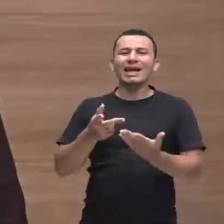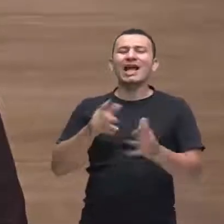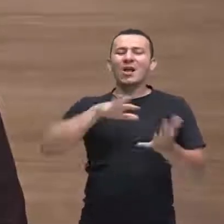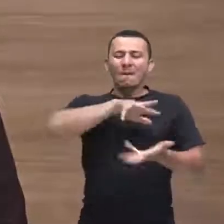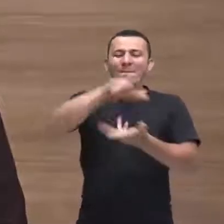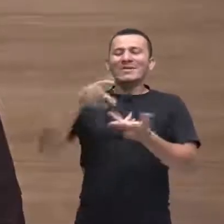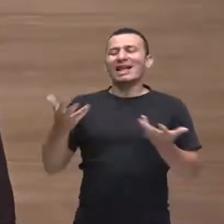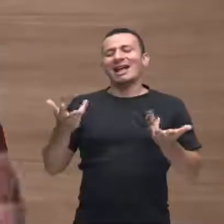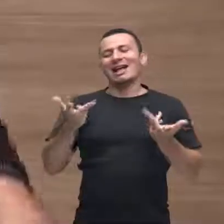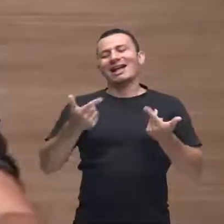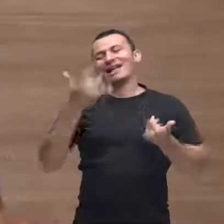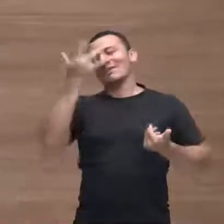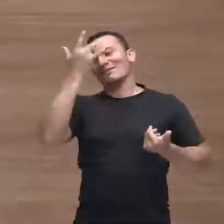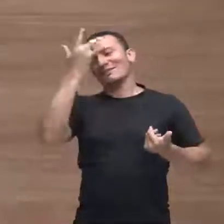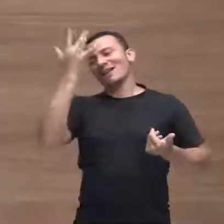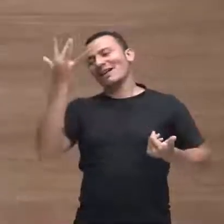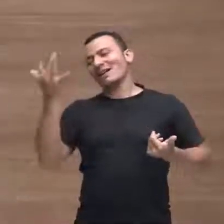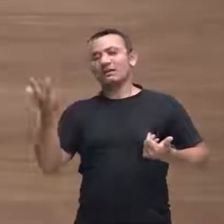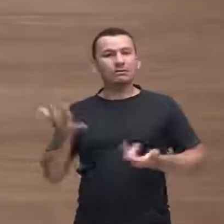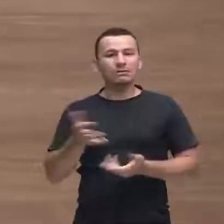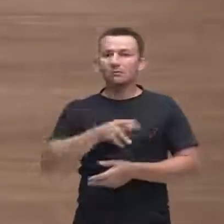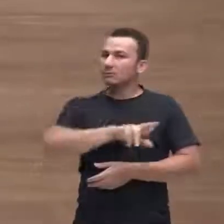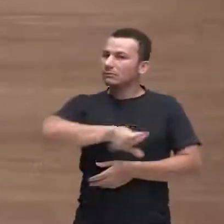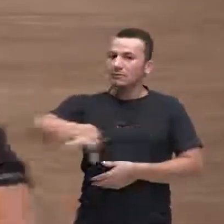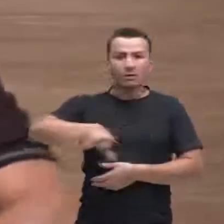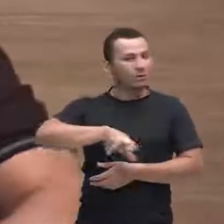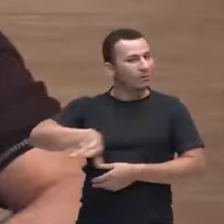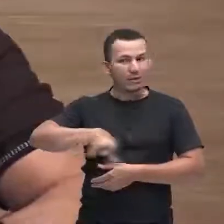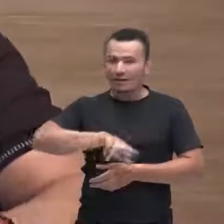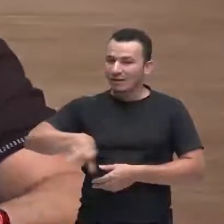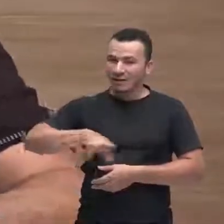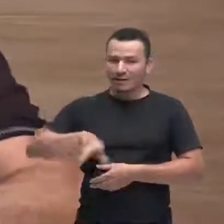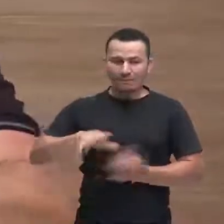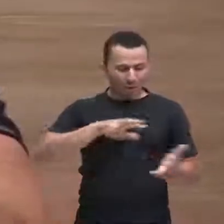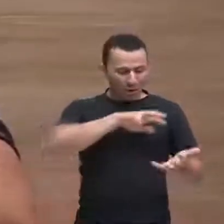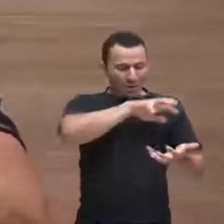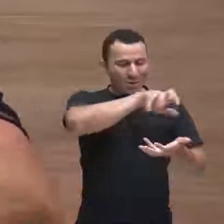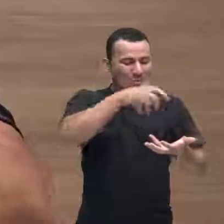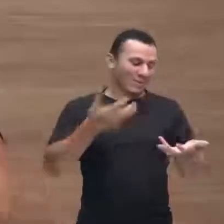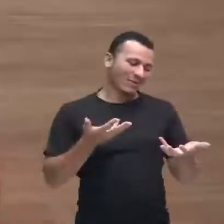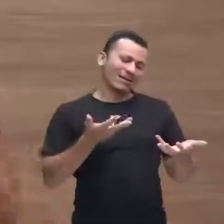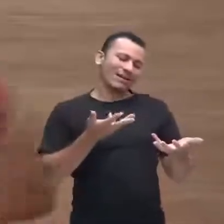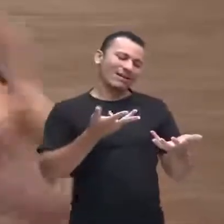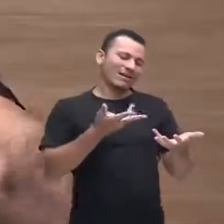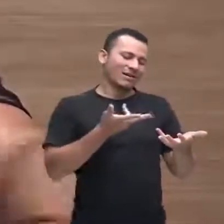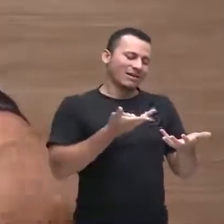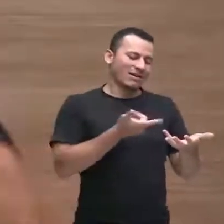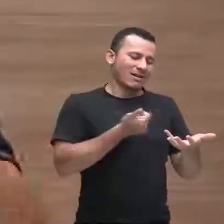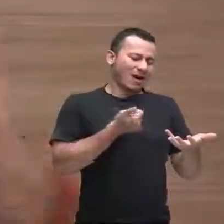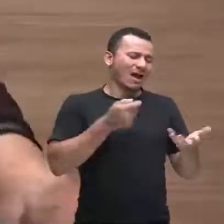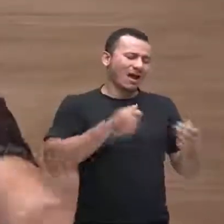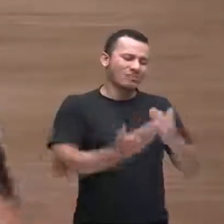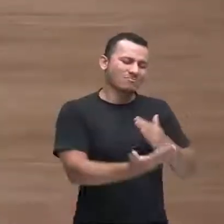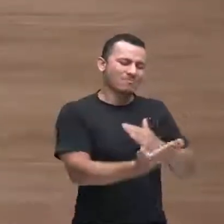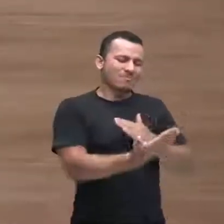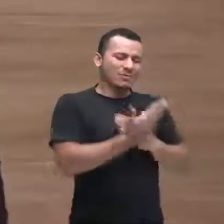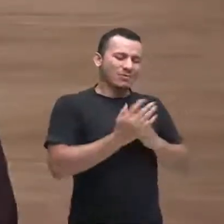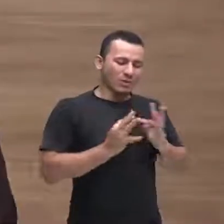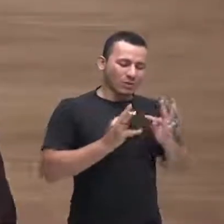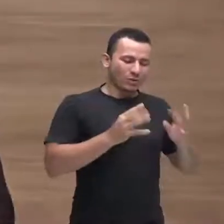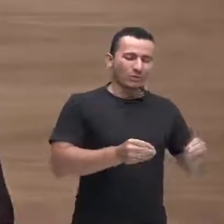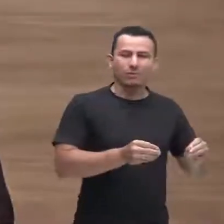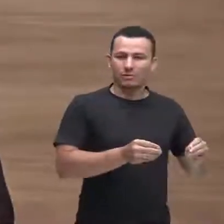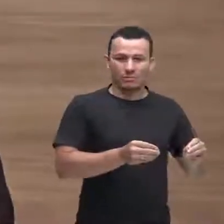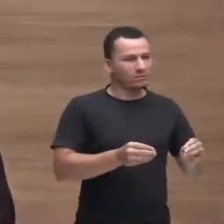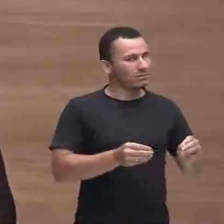esse mundo cor de rosa não está pronto esse mundo de benefícios e benevolências não